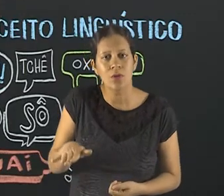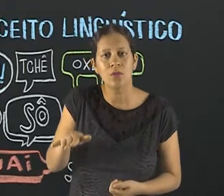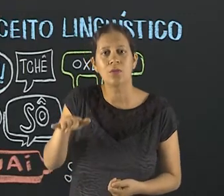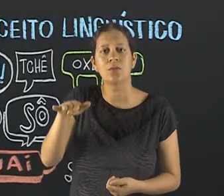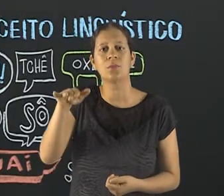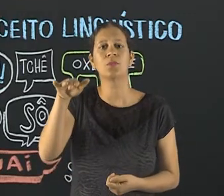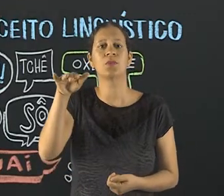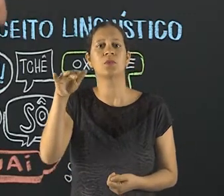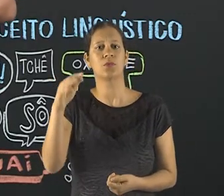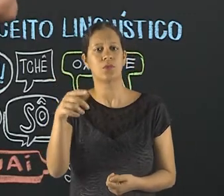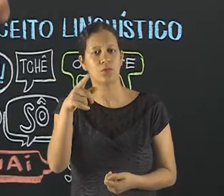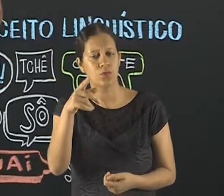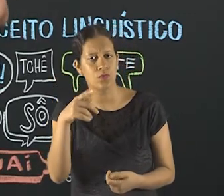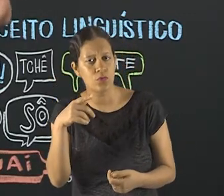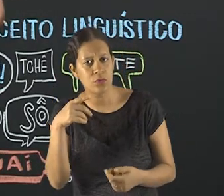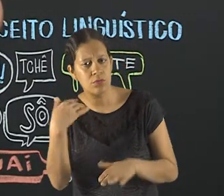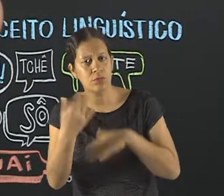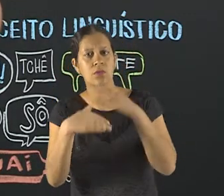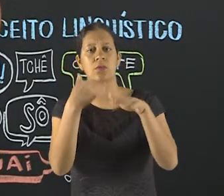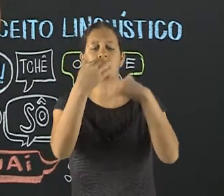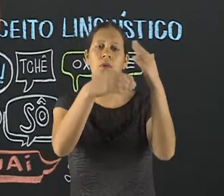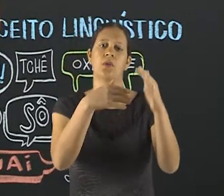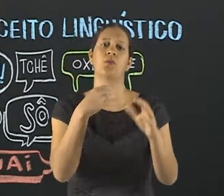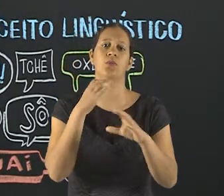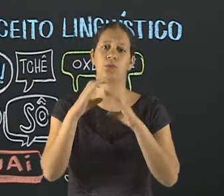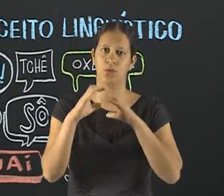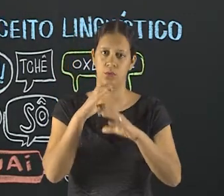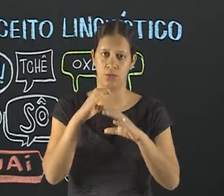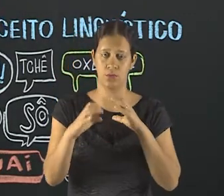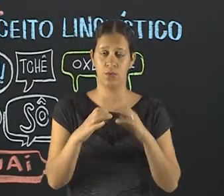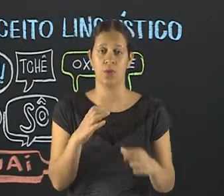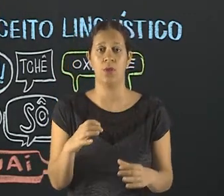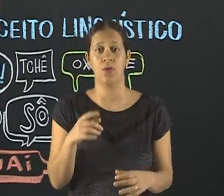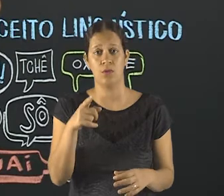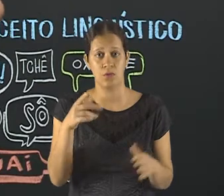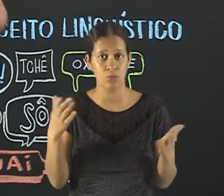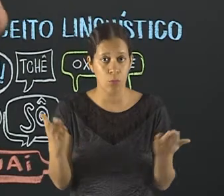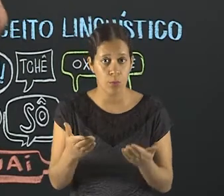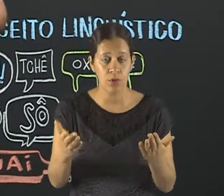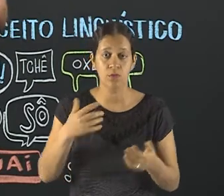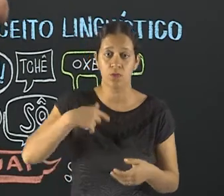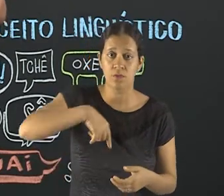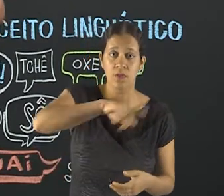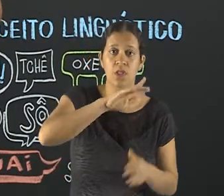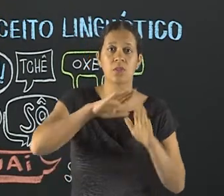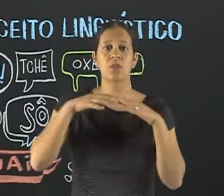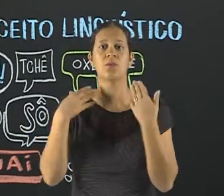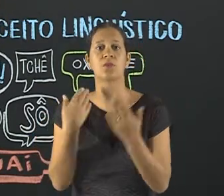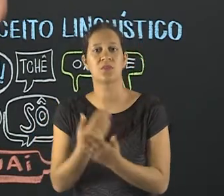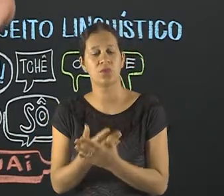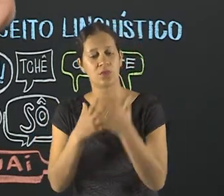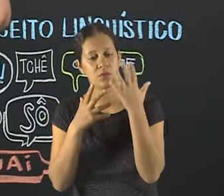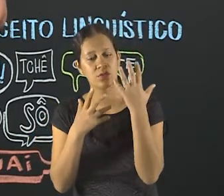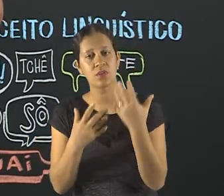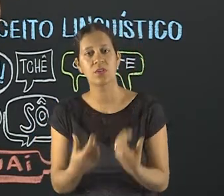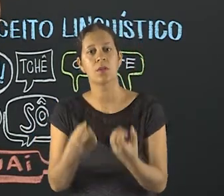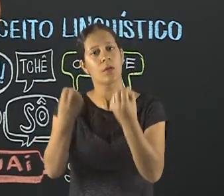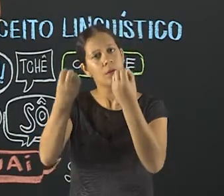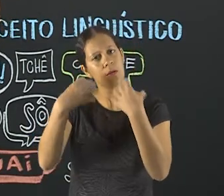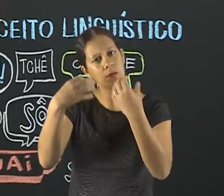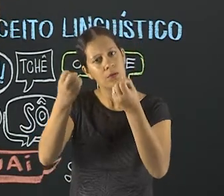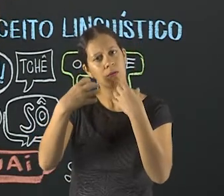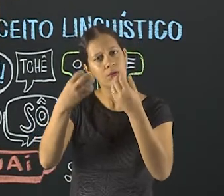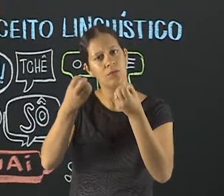aprendendo a juntar tudo isso e vai construindo a sua forma de comunicação. Só que chega um momento que você vai pra escola. Quando você vai pra escola, você recebe uma